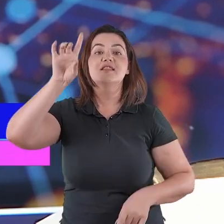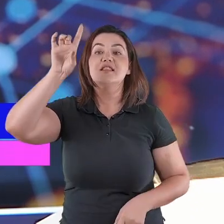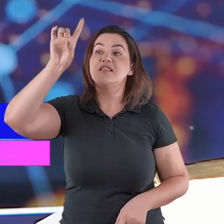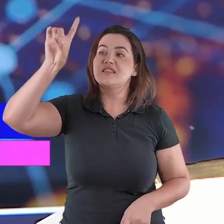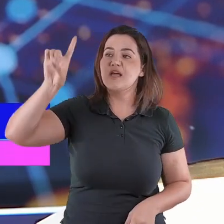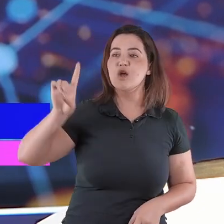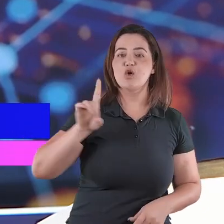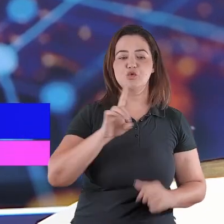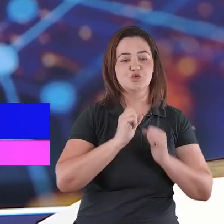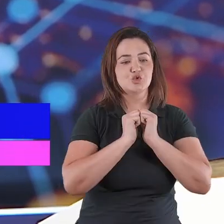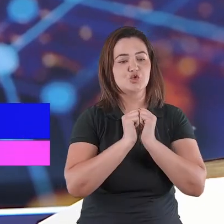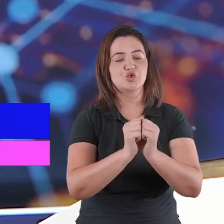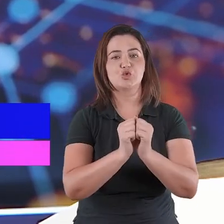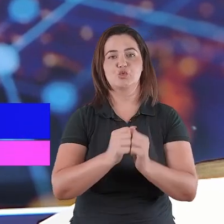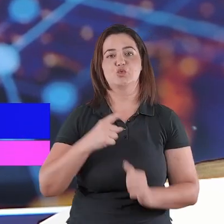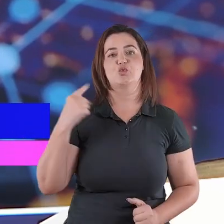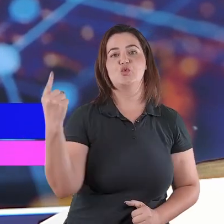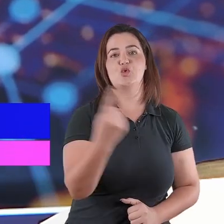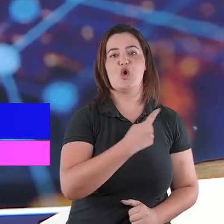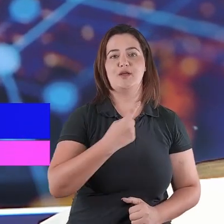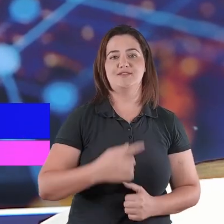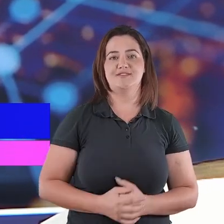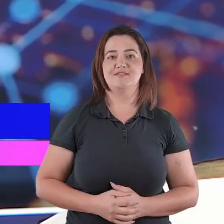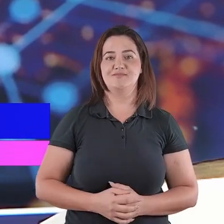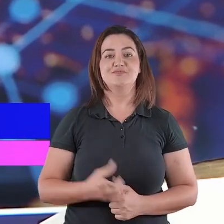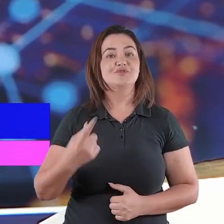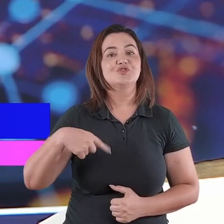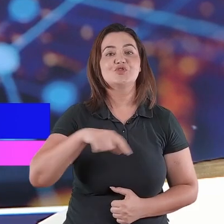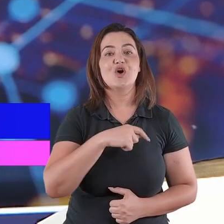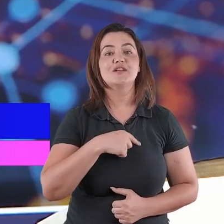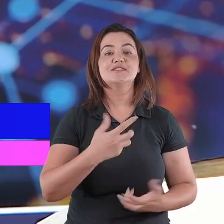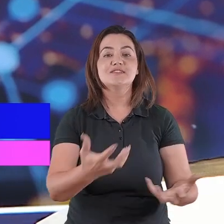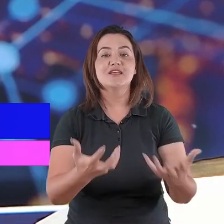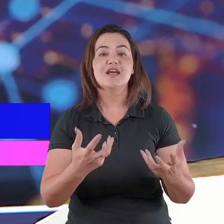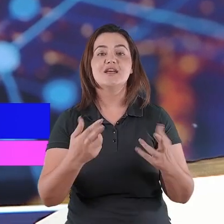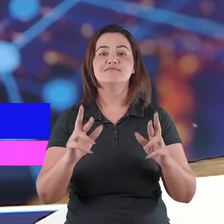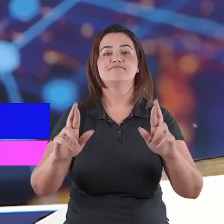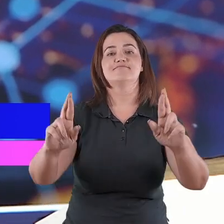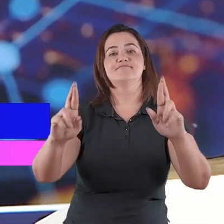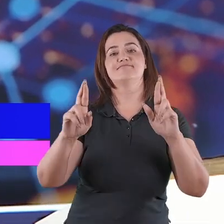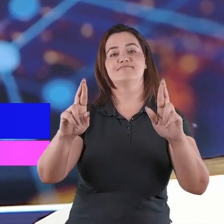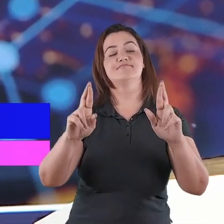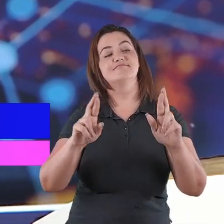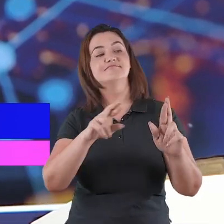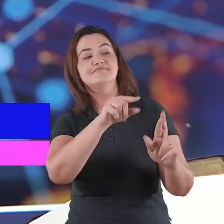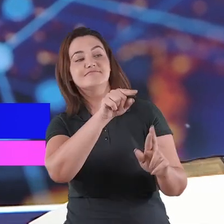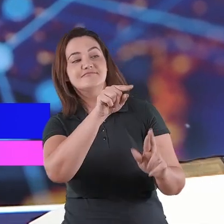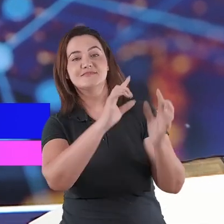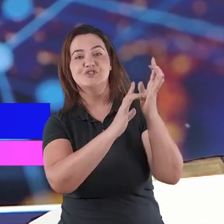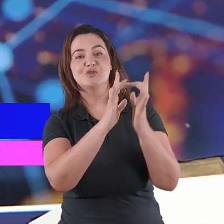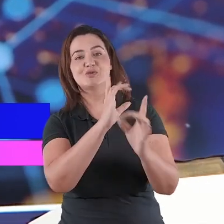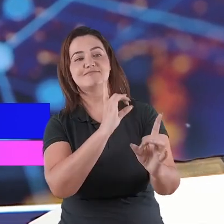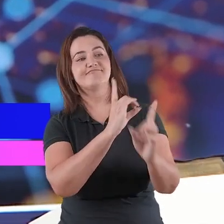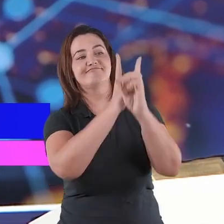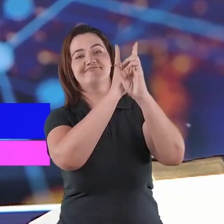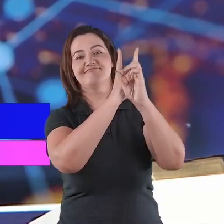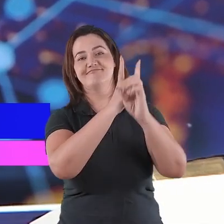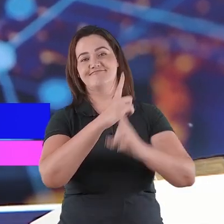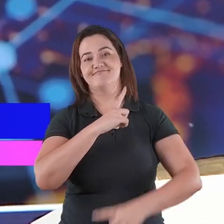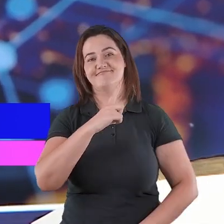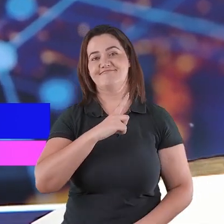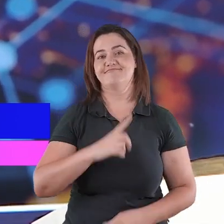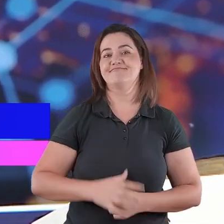para que eu e você tivéssemos esperança, e ter esperança nessa vida